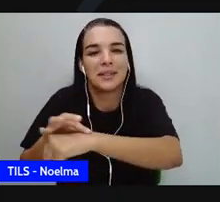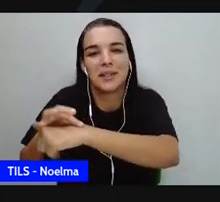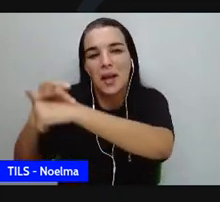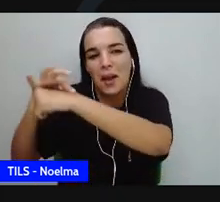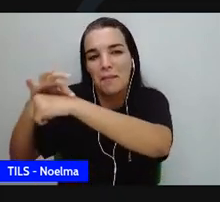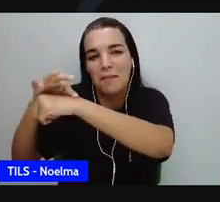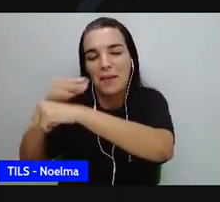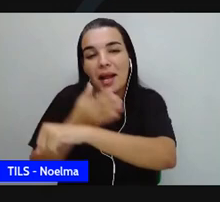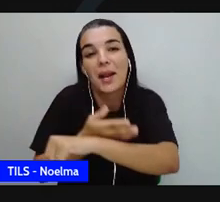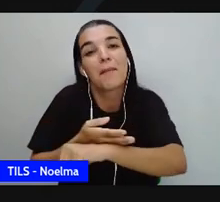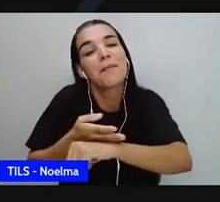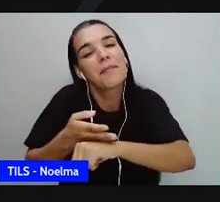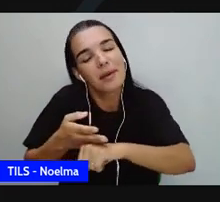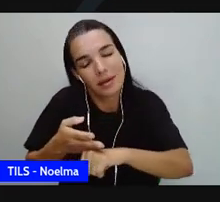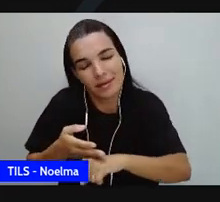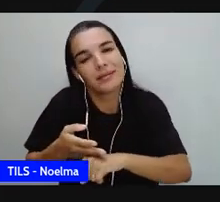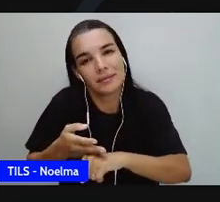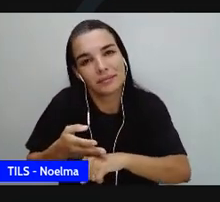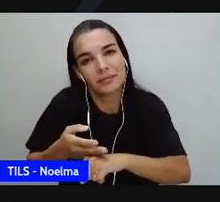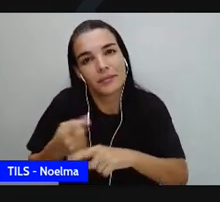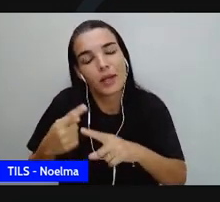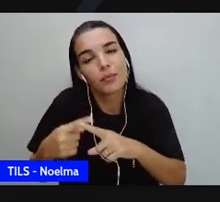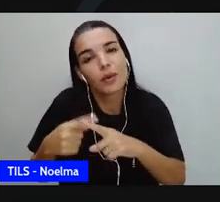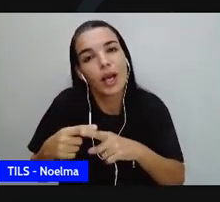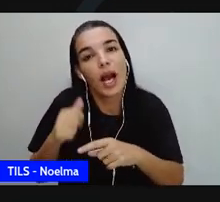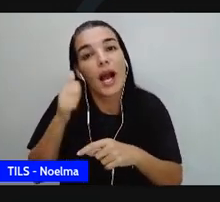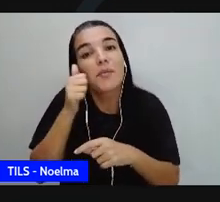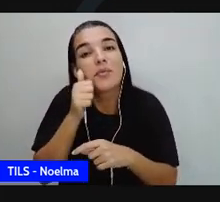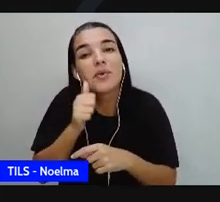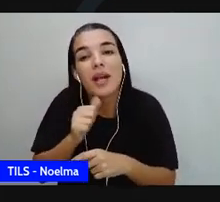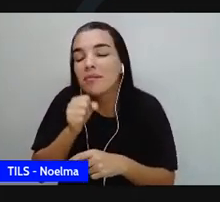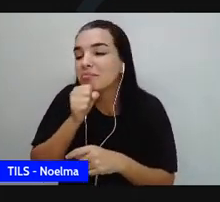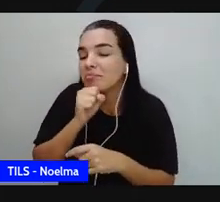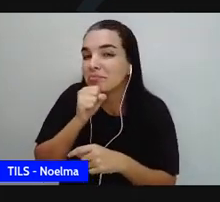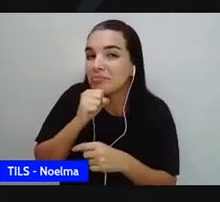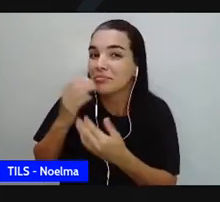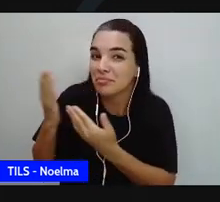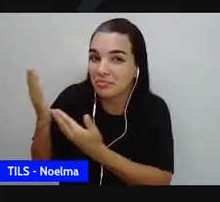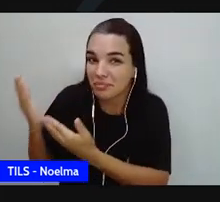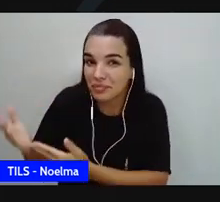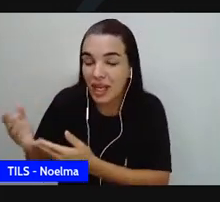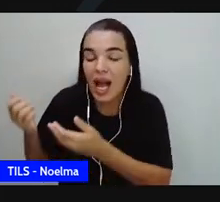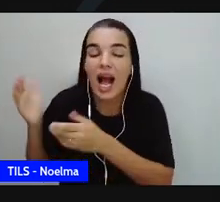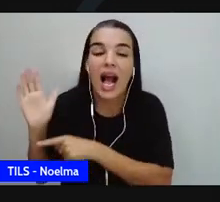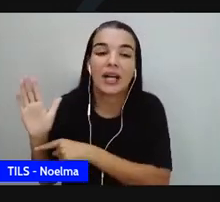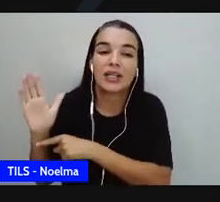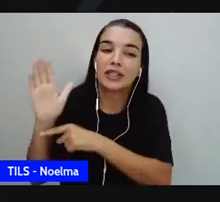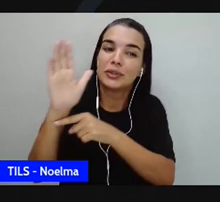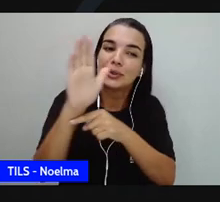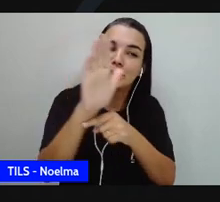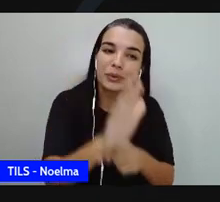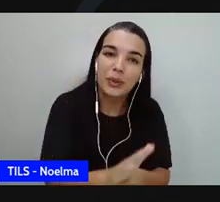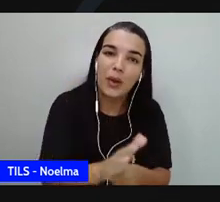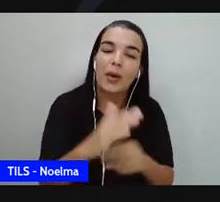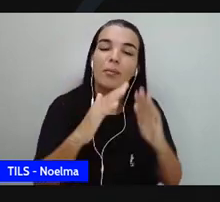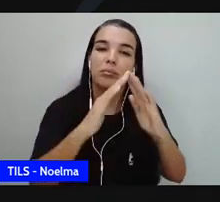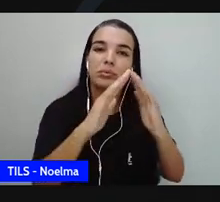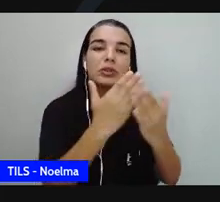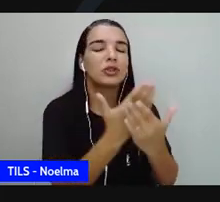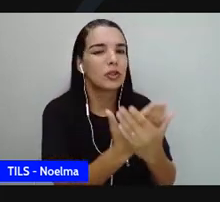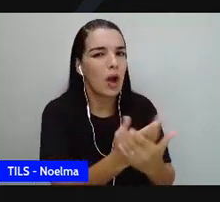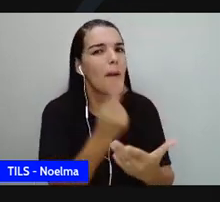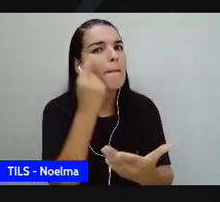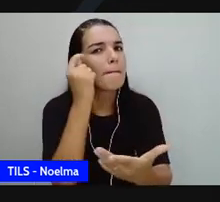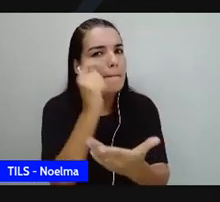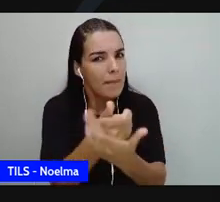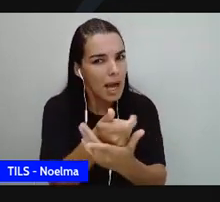aquela senhora que a mãe dela lavava a roupa, né? Uma freguesa, como se dizia, que levou ela pra sua escola, bancou esse